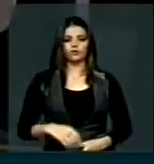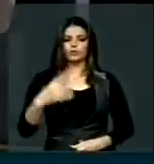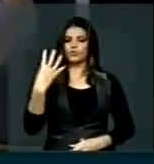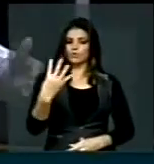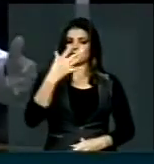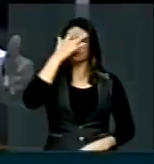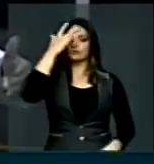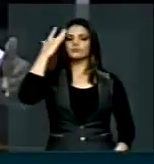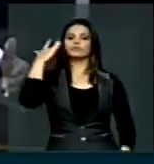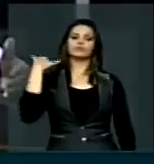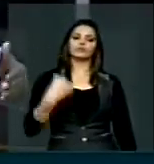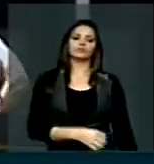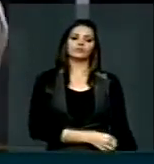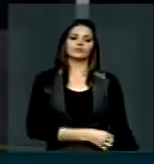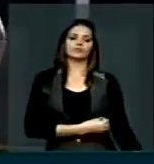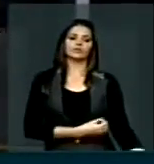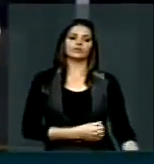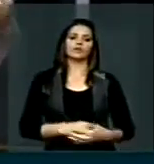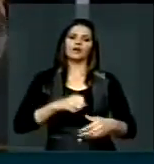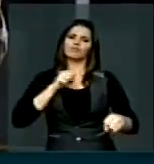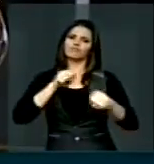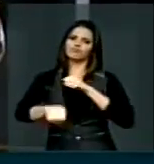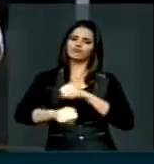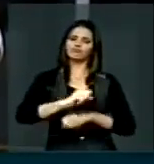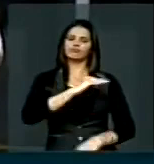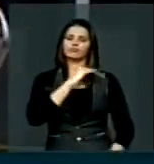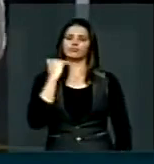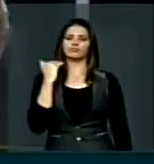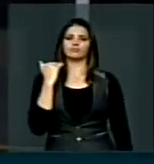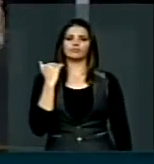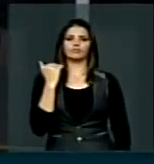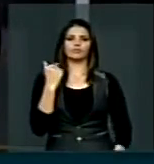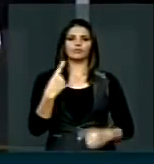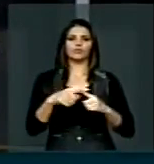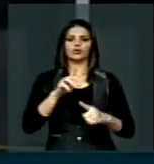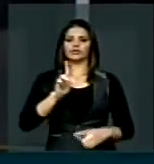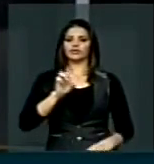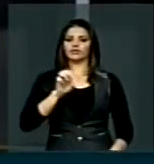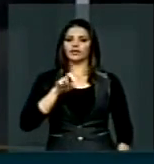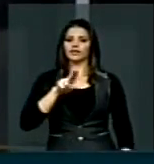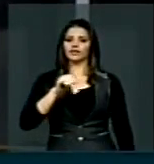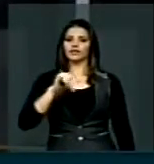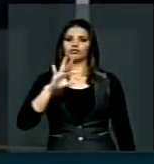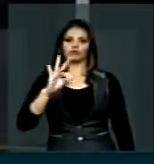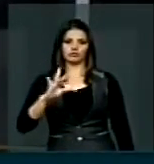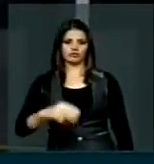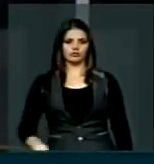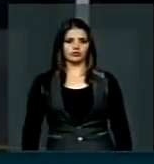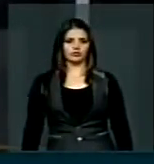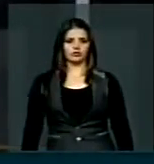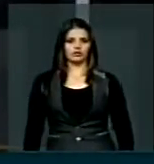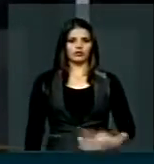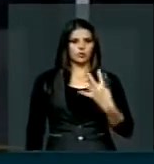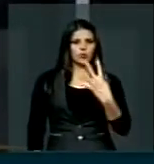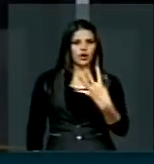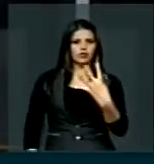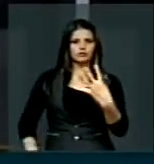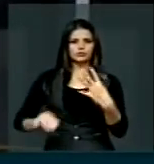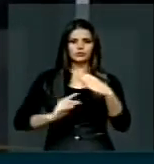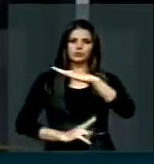quatro pessoas assassinadas pelo DENIT, que deixa quatro